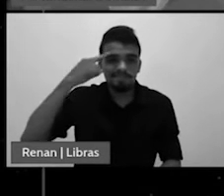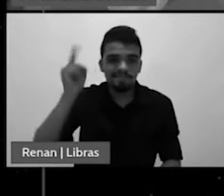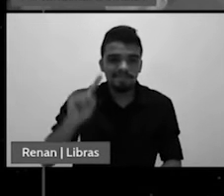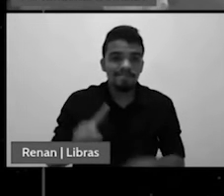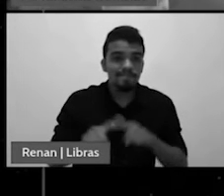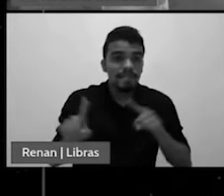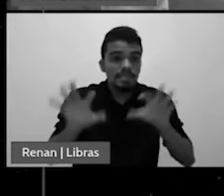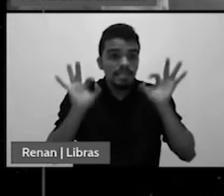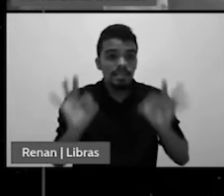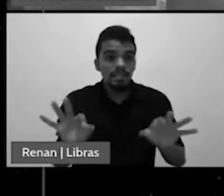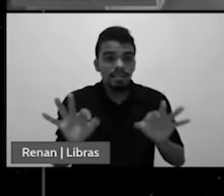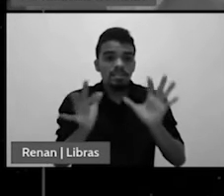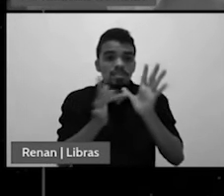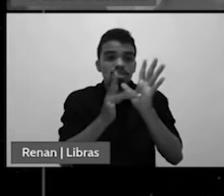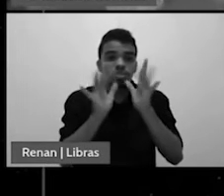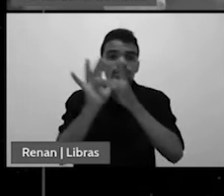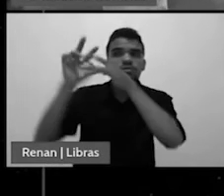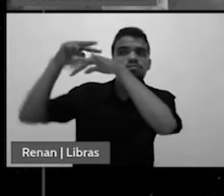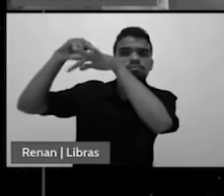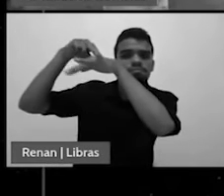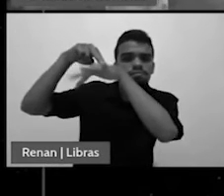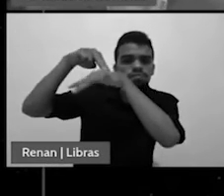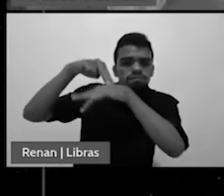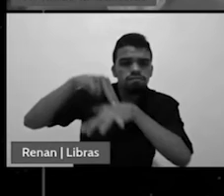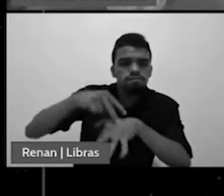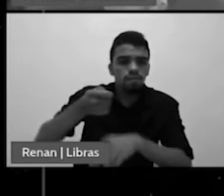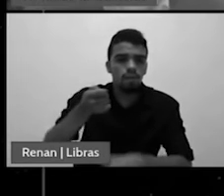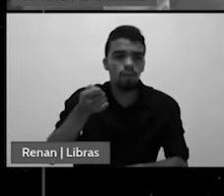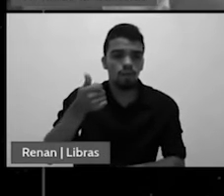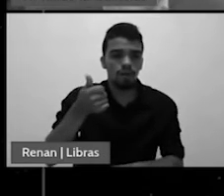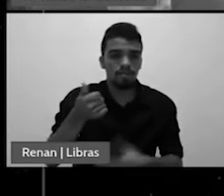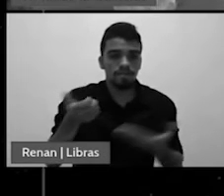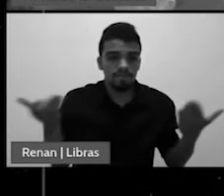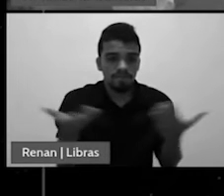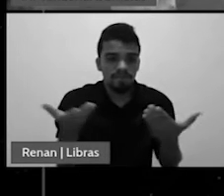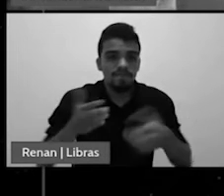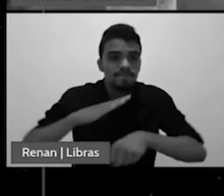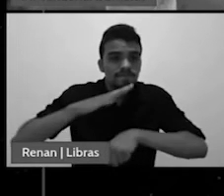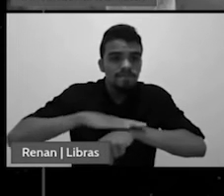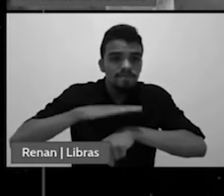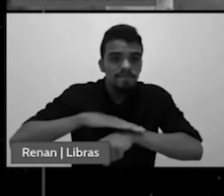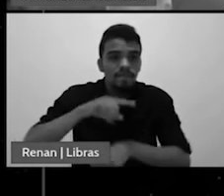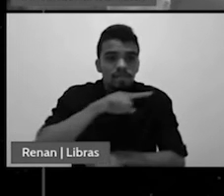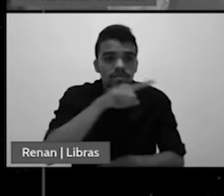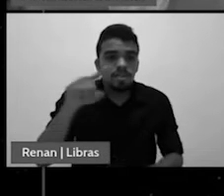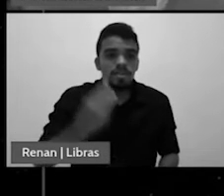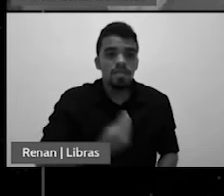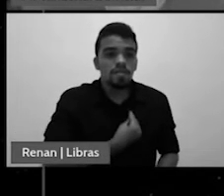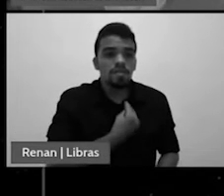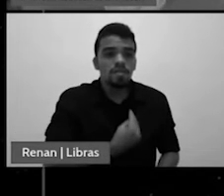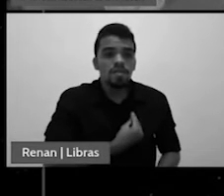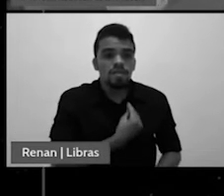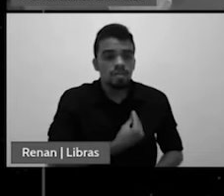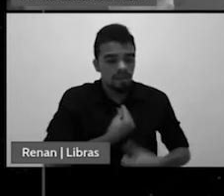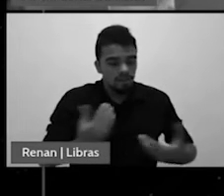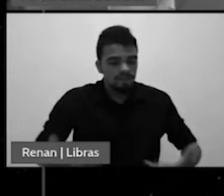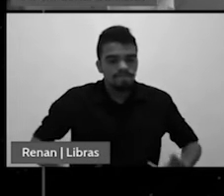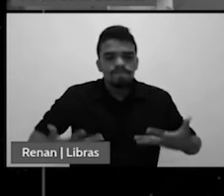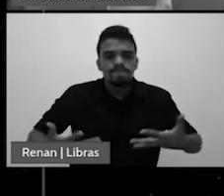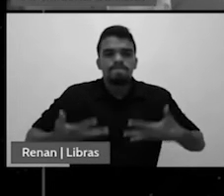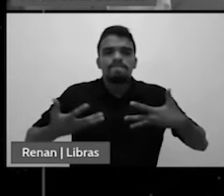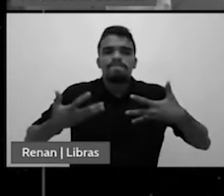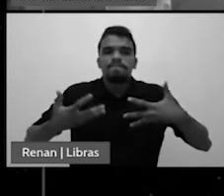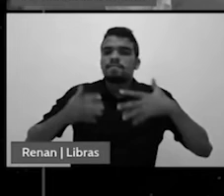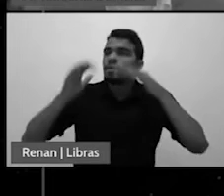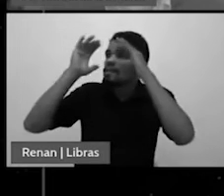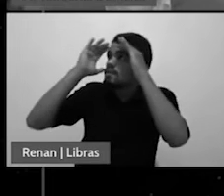e hoje é o momento de você renovar e restaurar e reavivar a sua obediência fiel